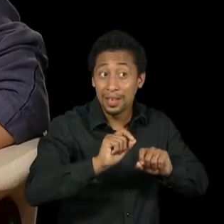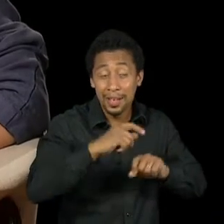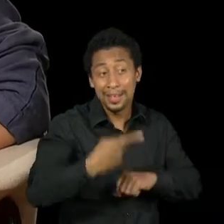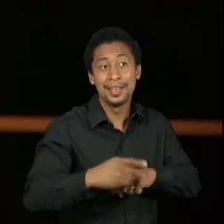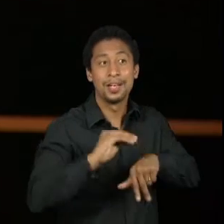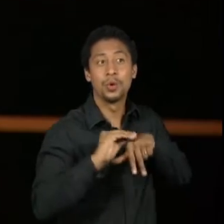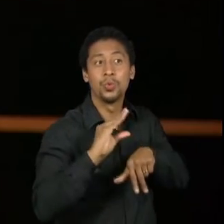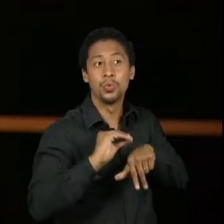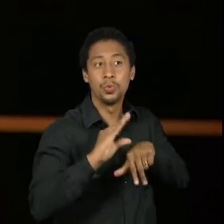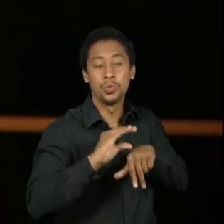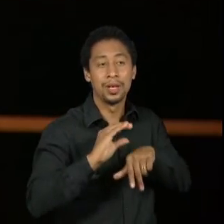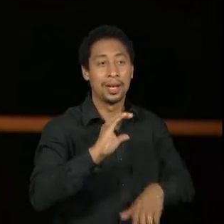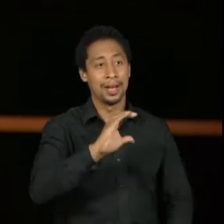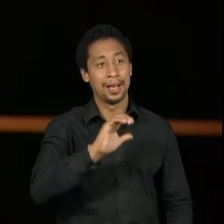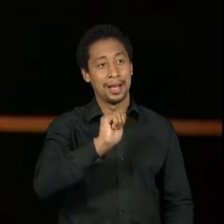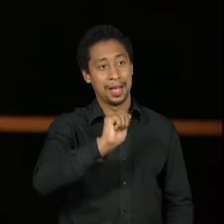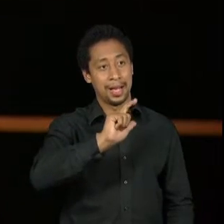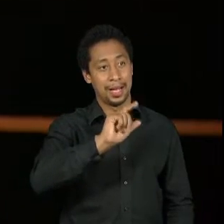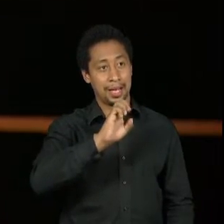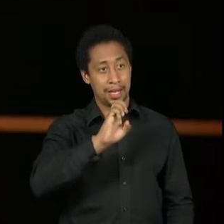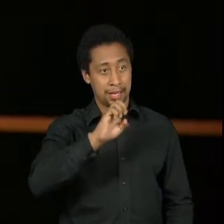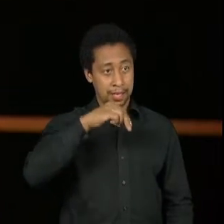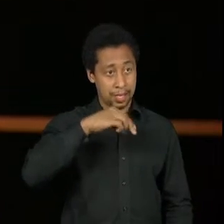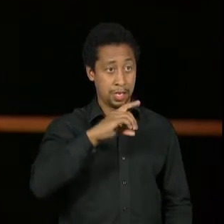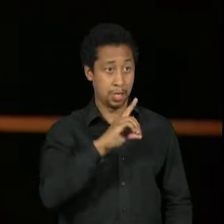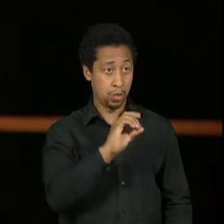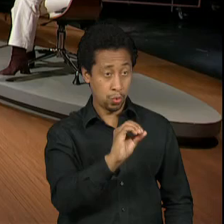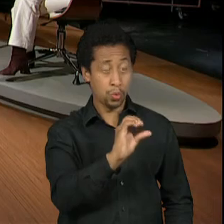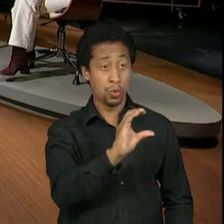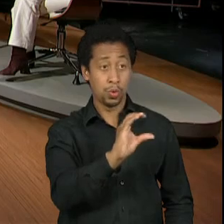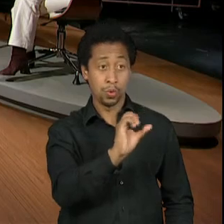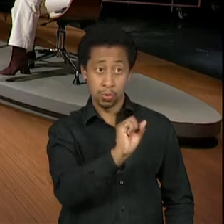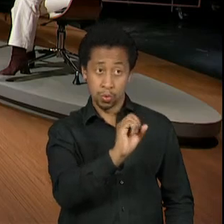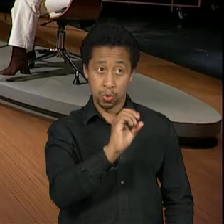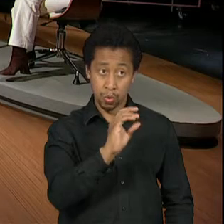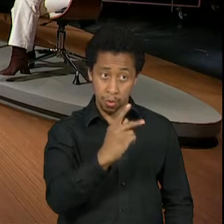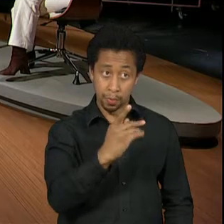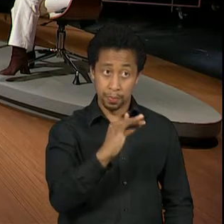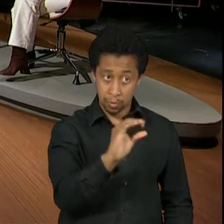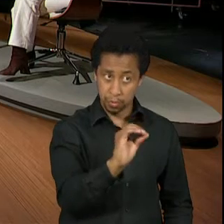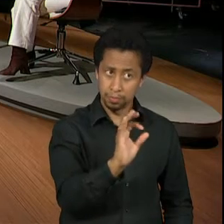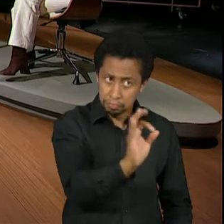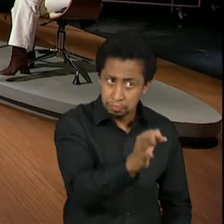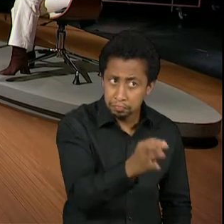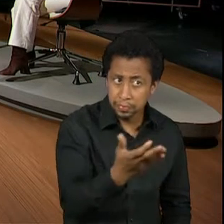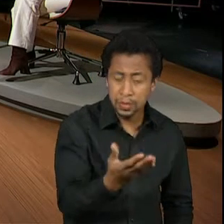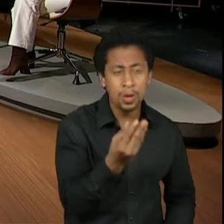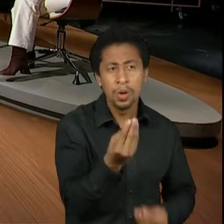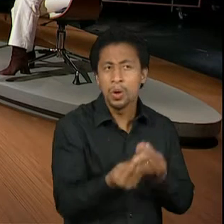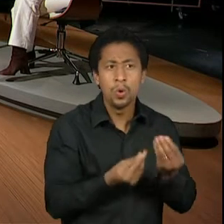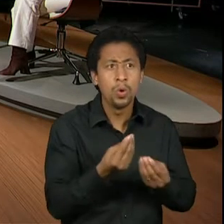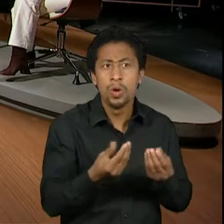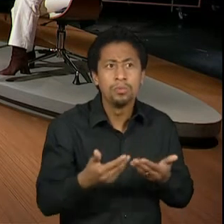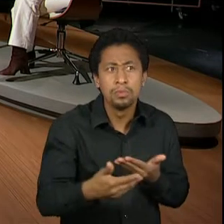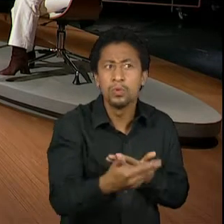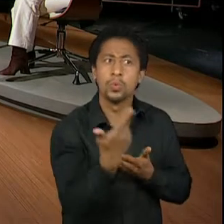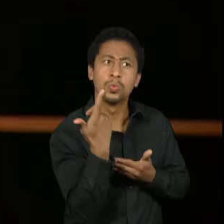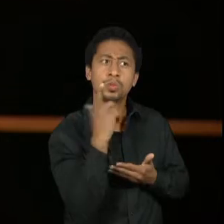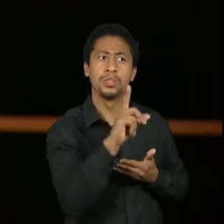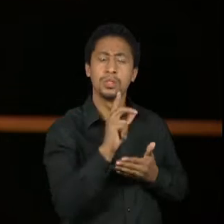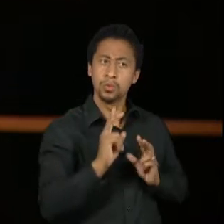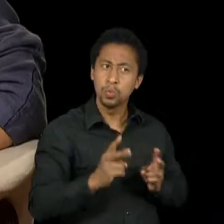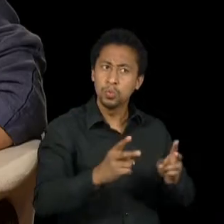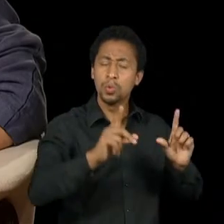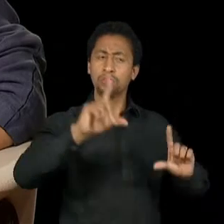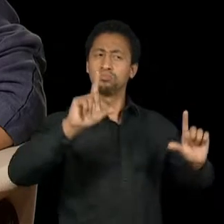E que para você foi uma baita escola, né? Porque foi um momento em que os estúdios aqui pegaram fogo. Como é que vocês fizeram para manter esse programa no